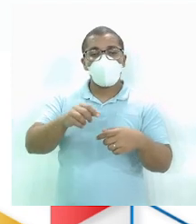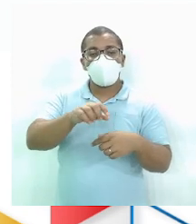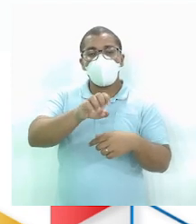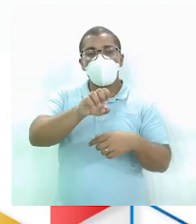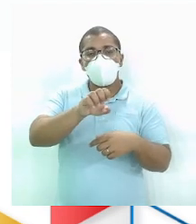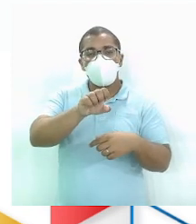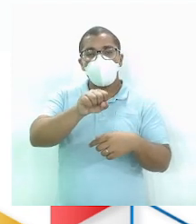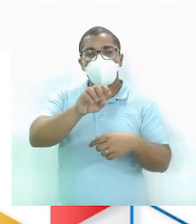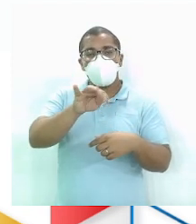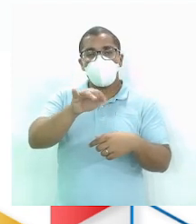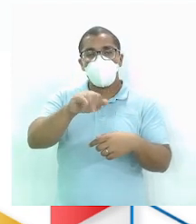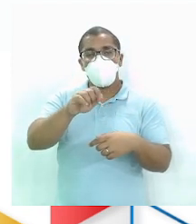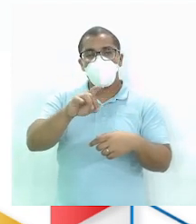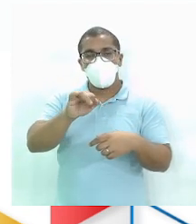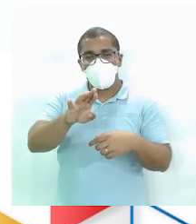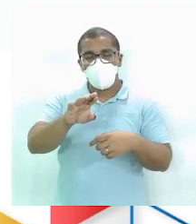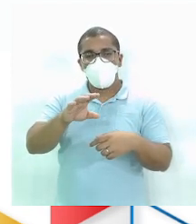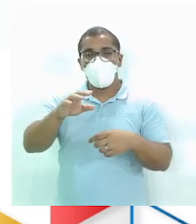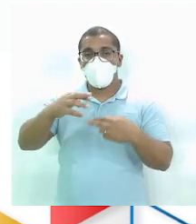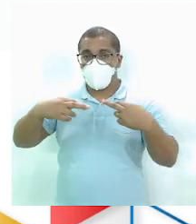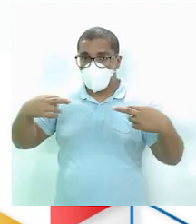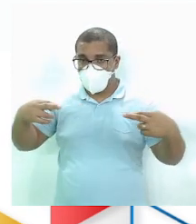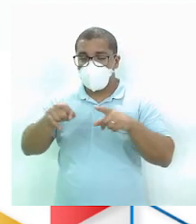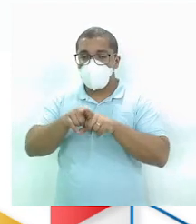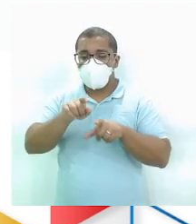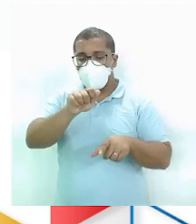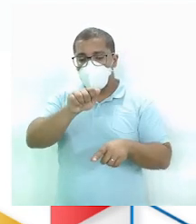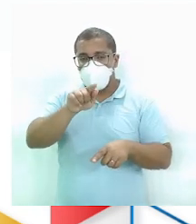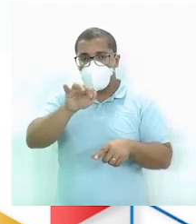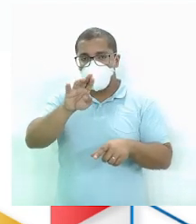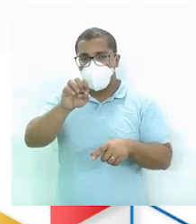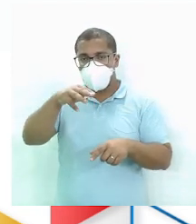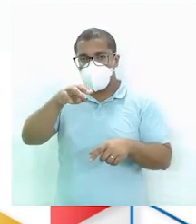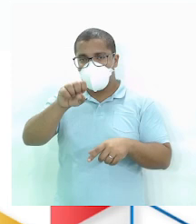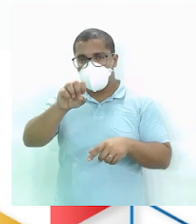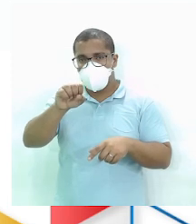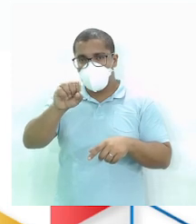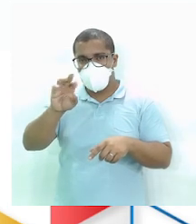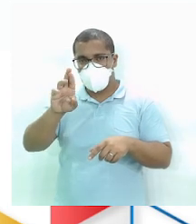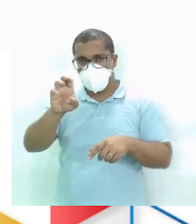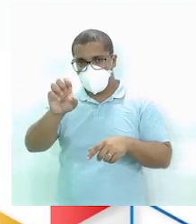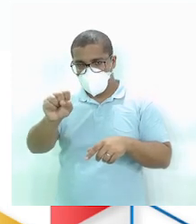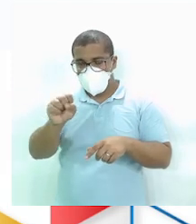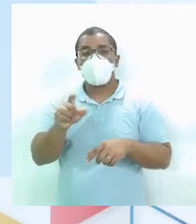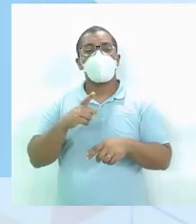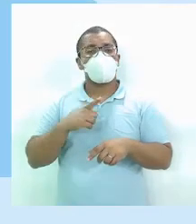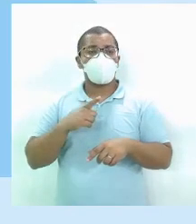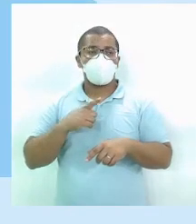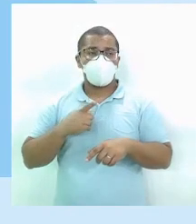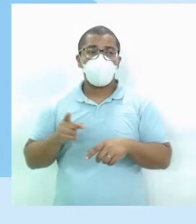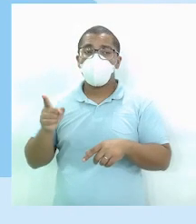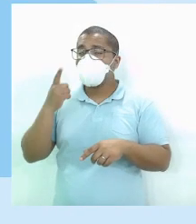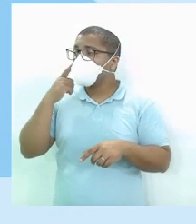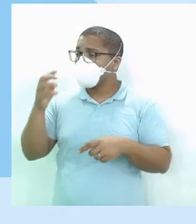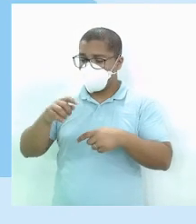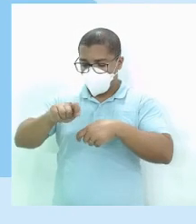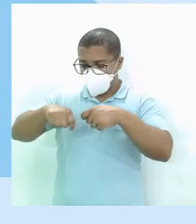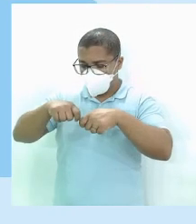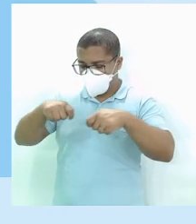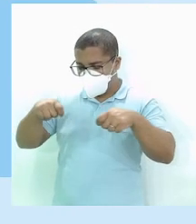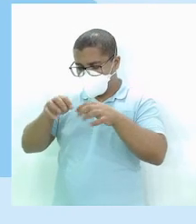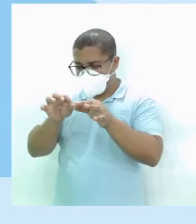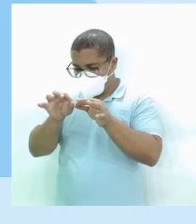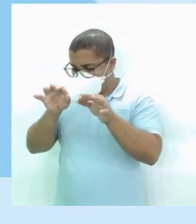Agrimessores Tá tranquilo? Então ó Presta atenção na animação Esse é o nó O intervalo entre os nós